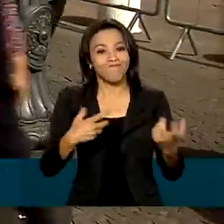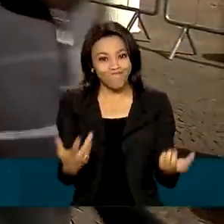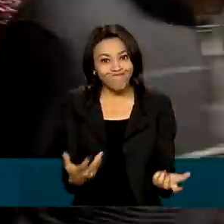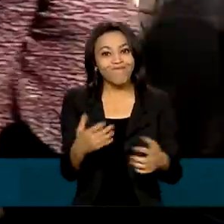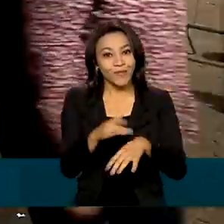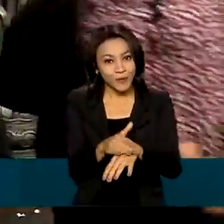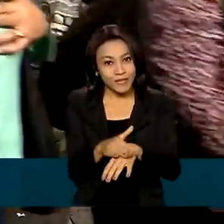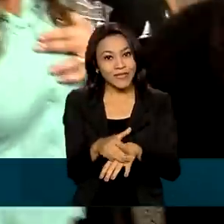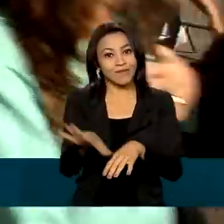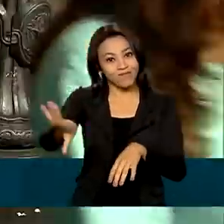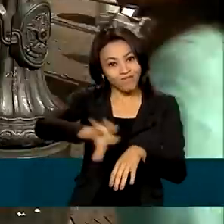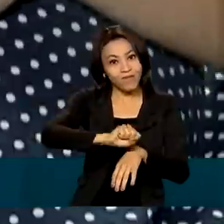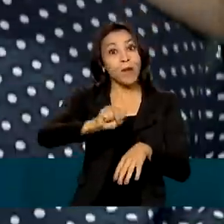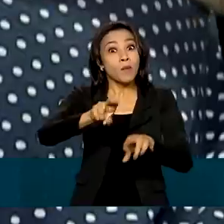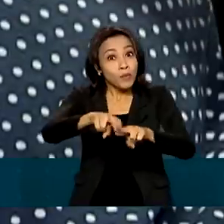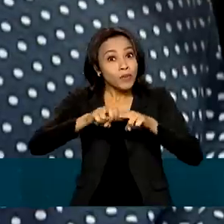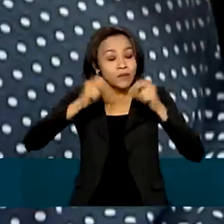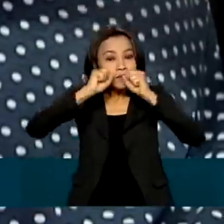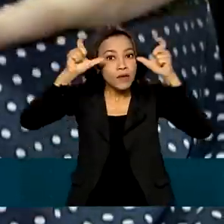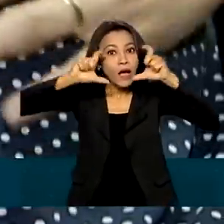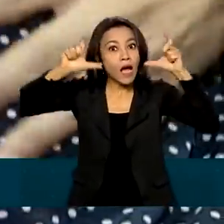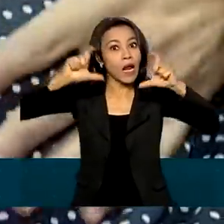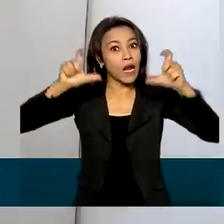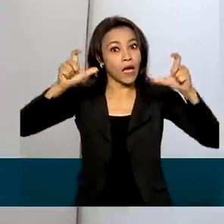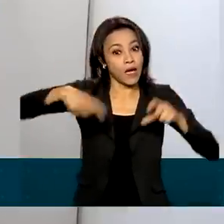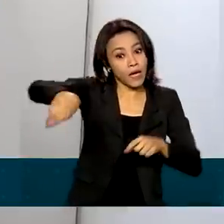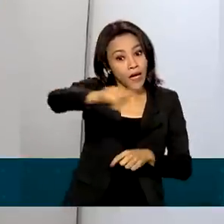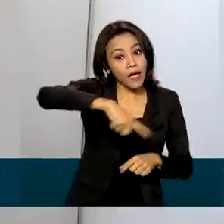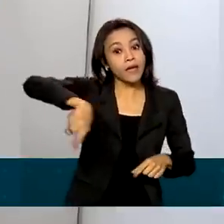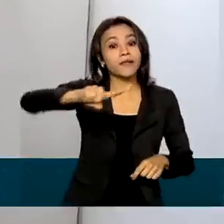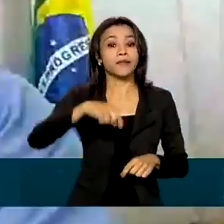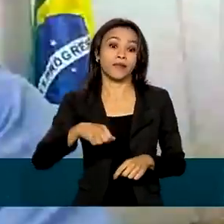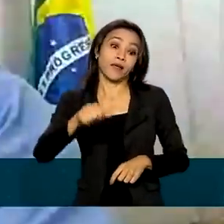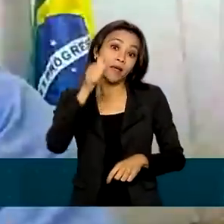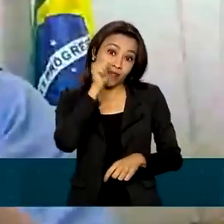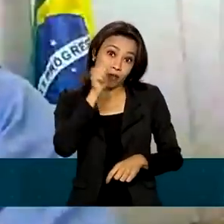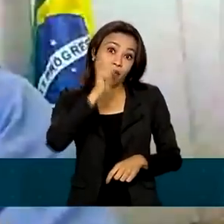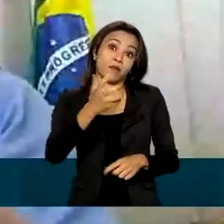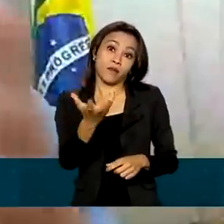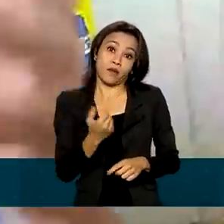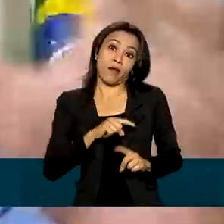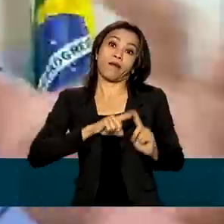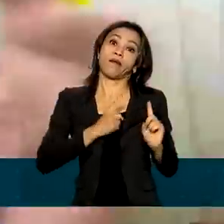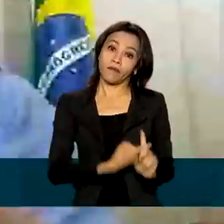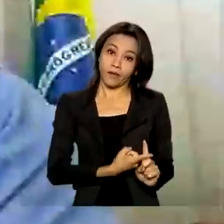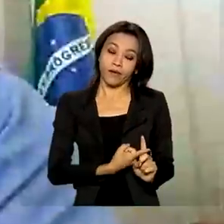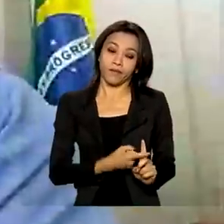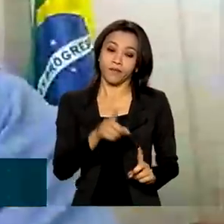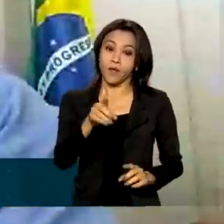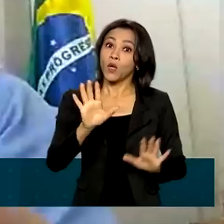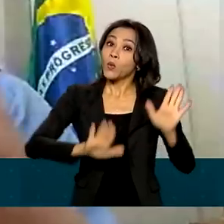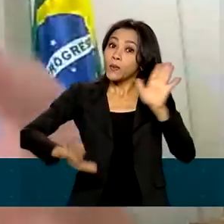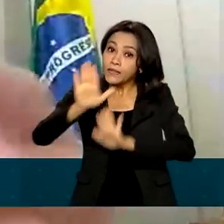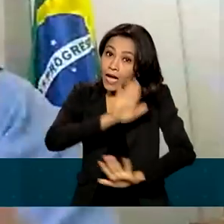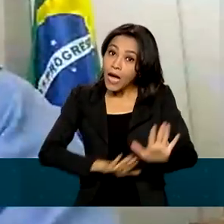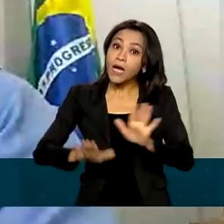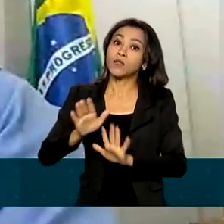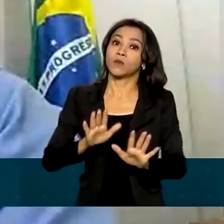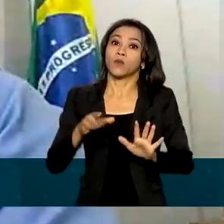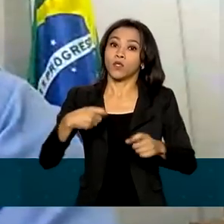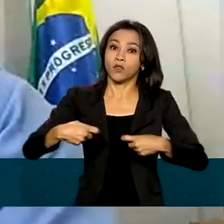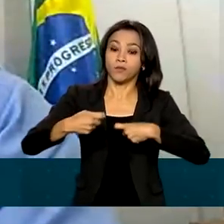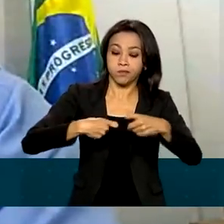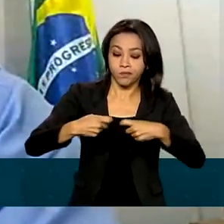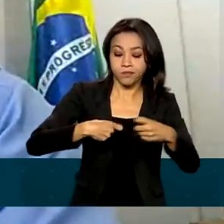isso, o alerta também é para as mulheres que pretendem engravidar. Muito cuidado, porque a relação sexual é hoje